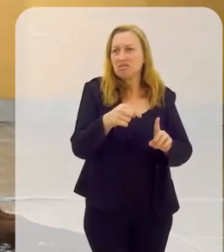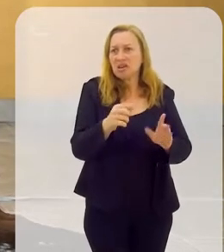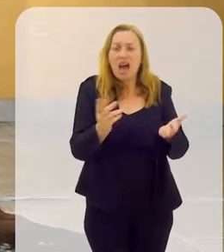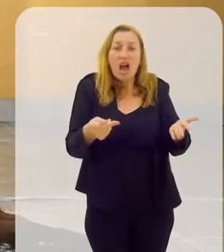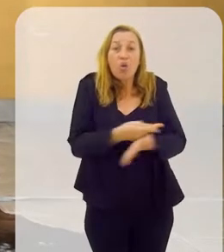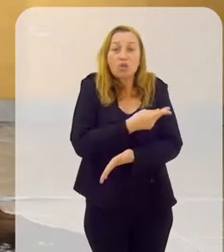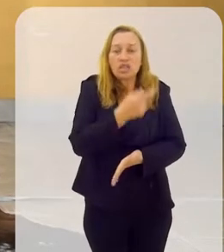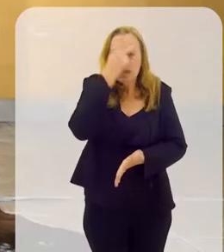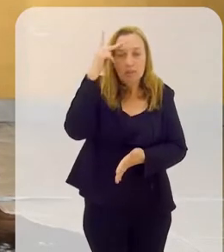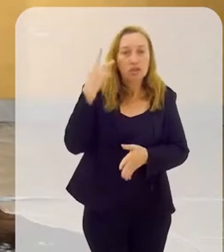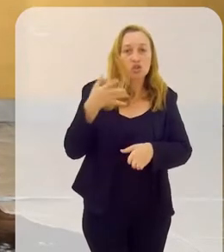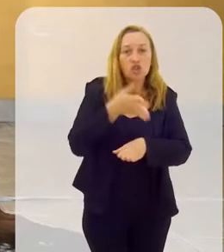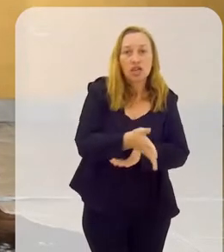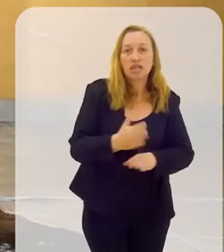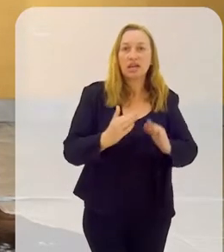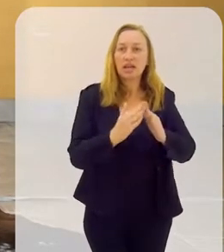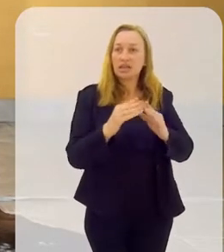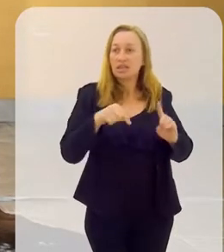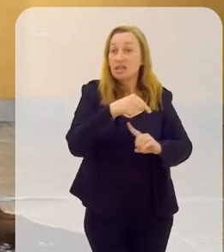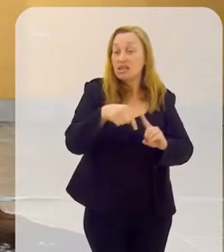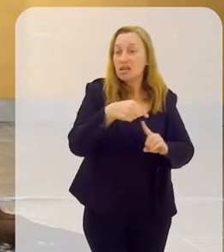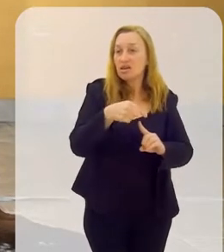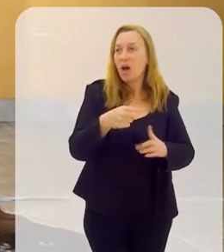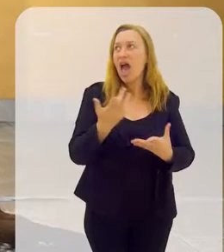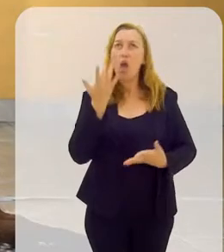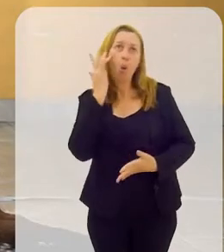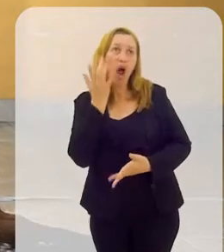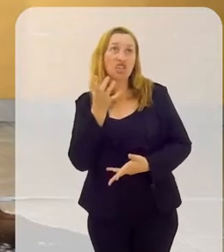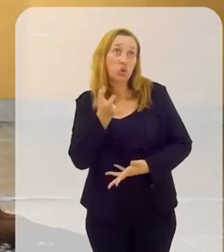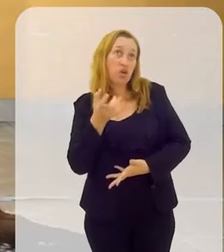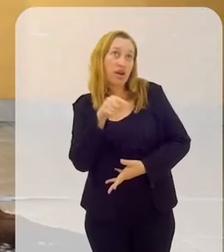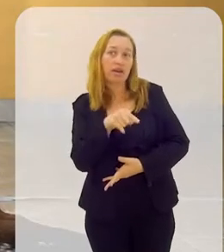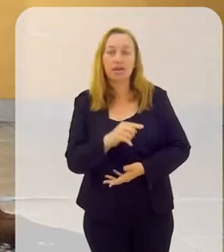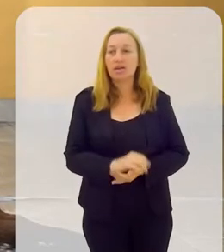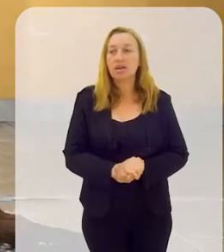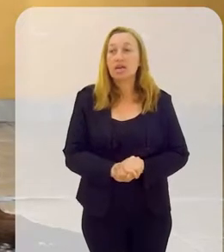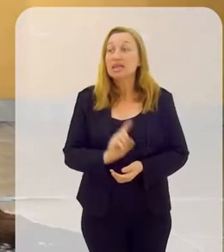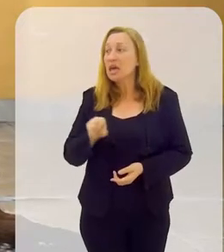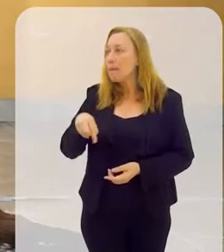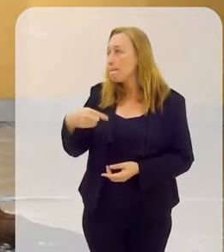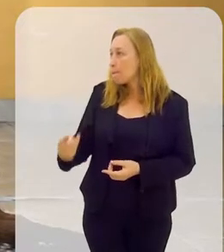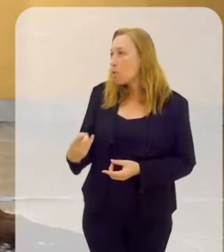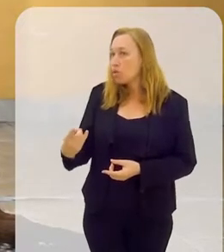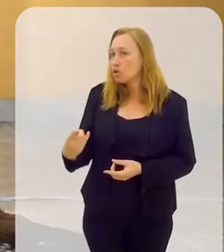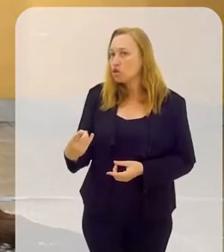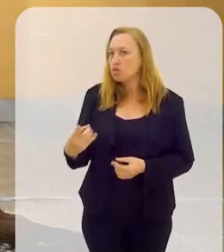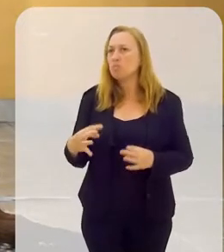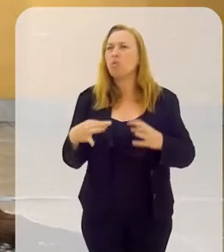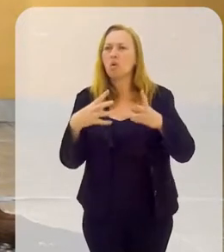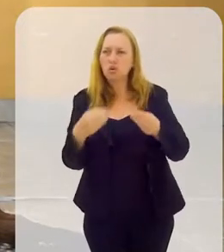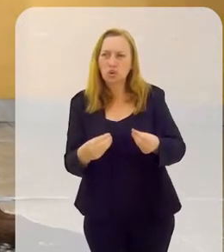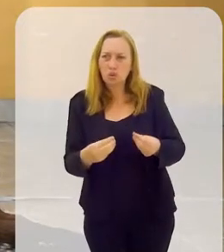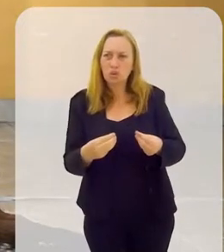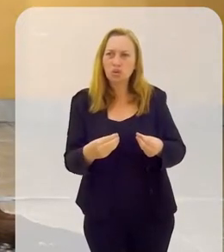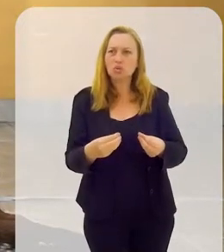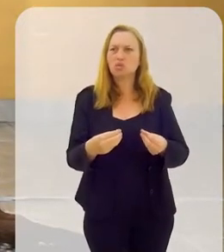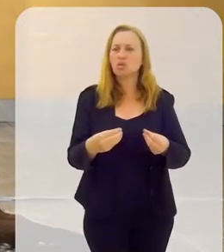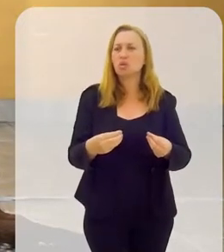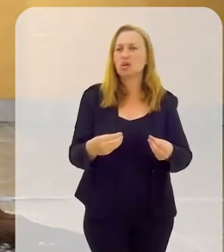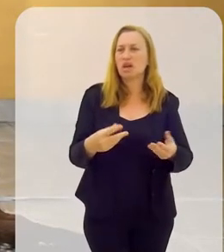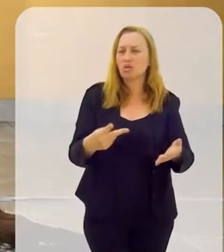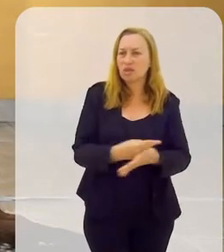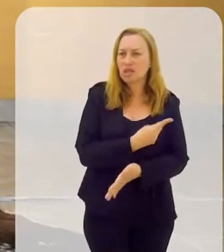Porque acontece da pessoa chegar na casa de santo, ah, eu acho que é isso que eu quero para mim. E depois que ela passa por tudo aquilo, faz